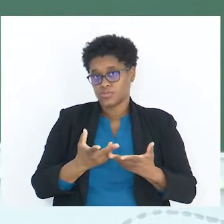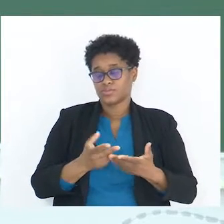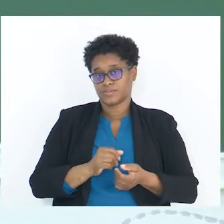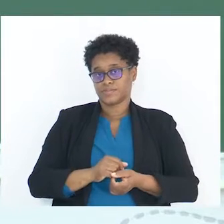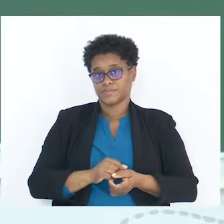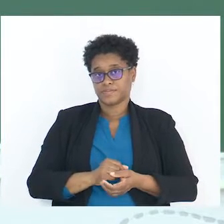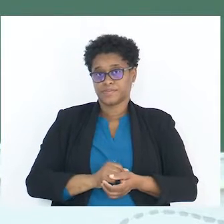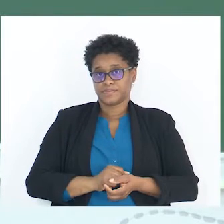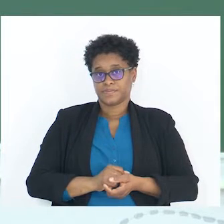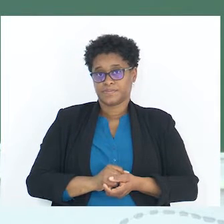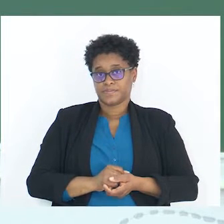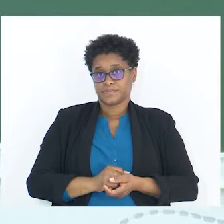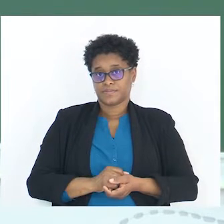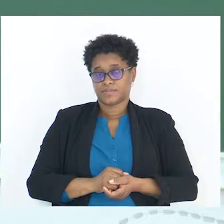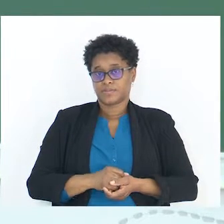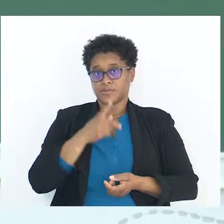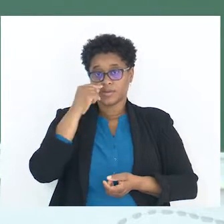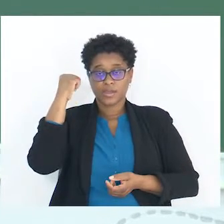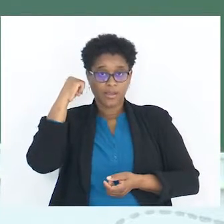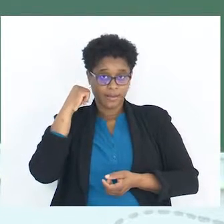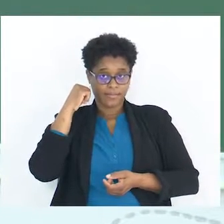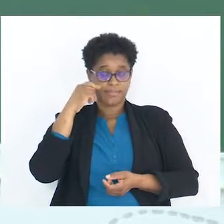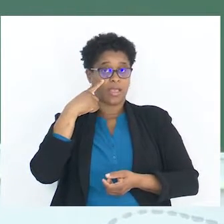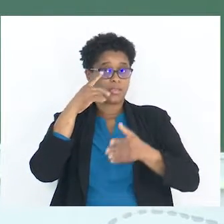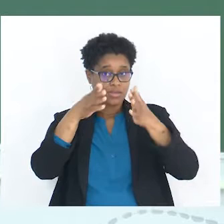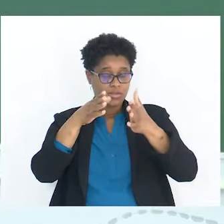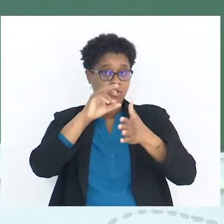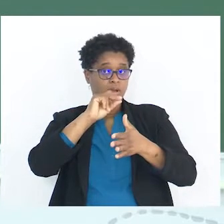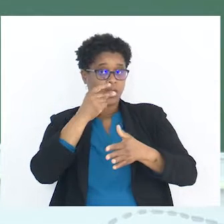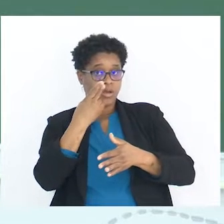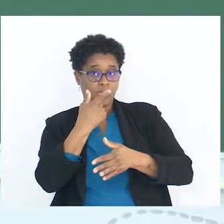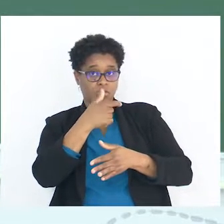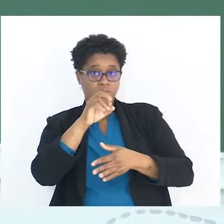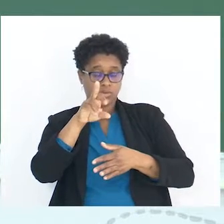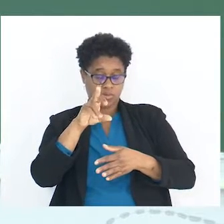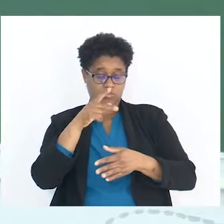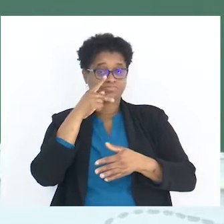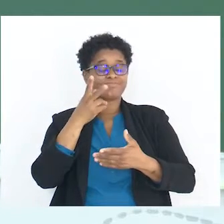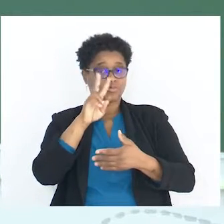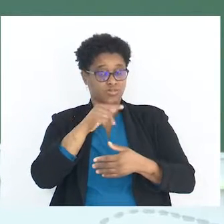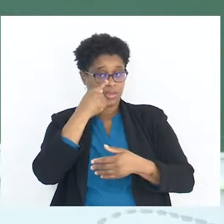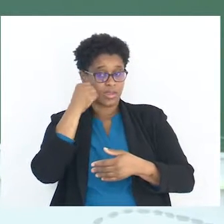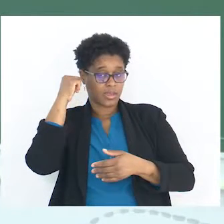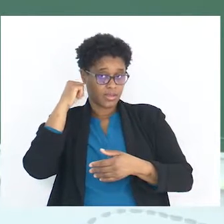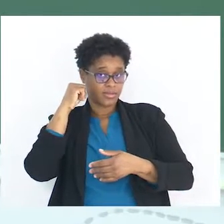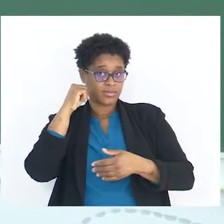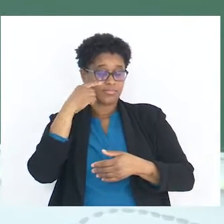ele, atenção, o autor. Segundo ele,